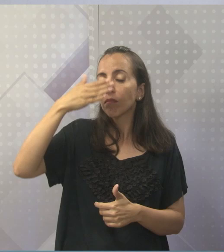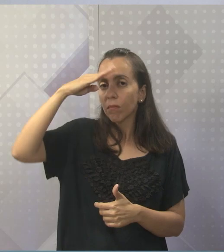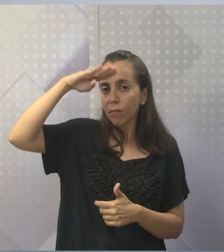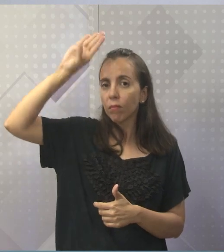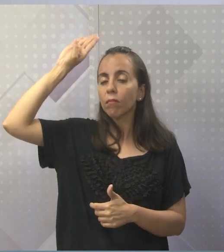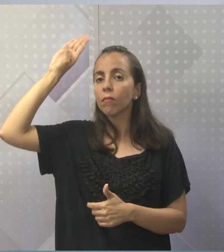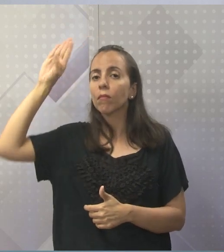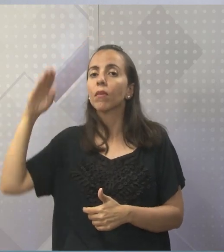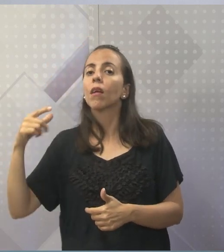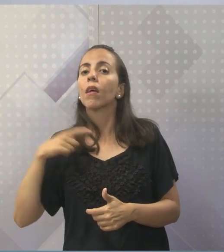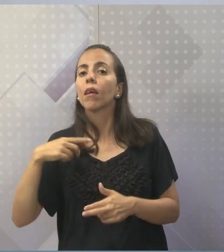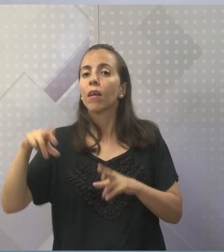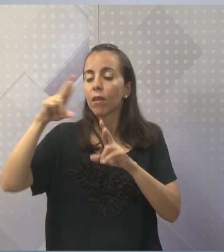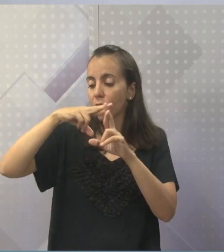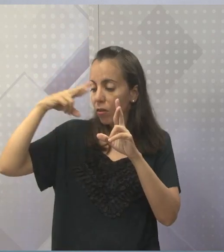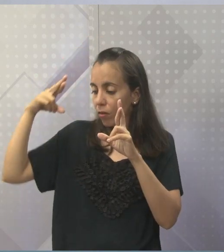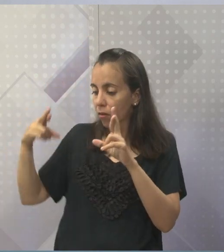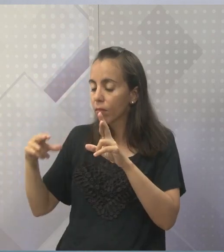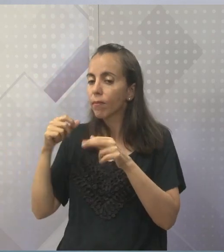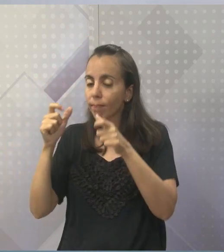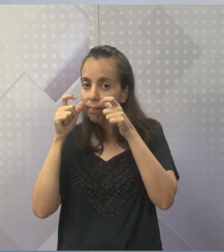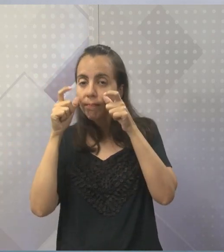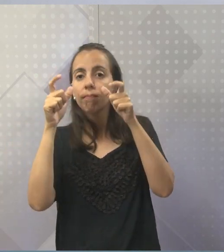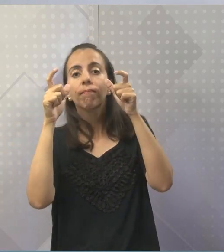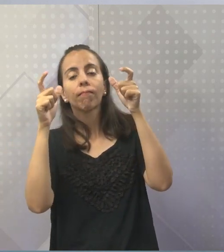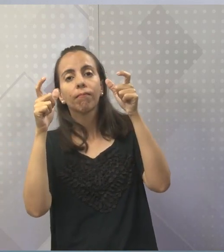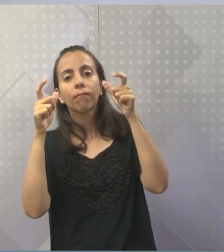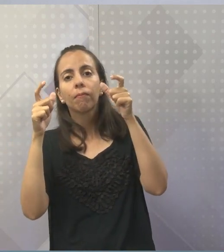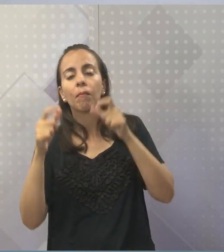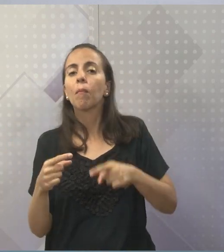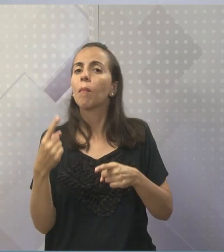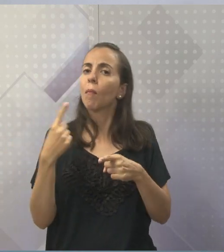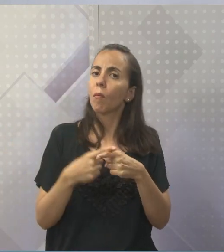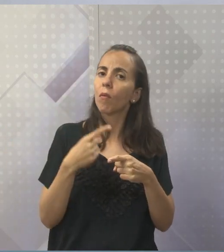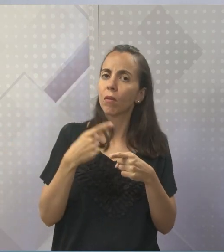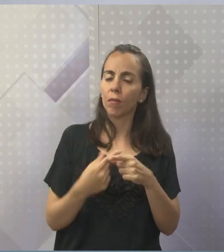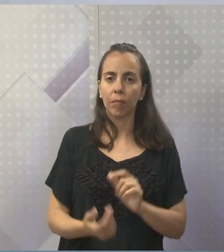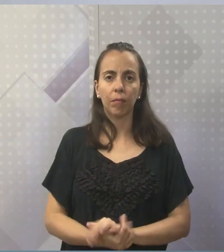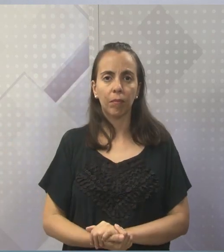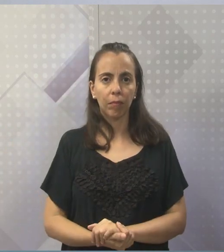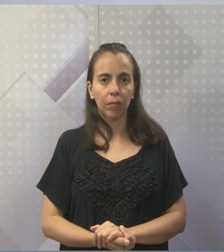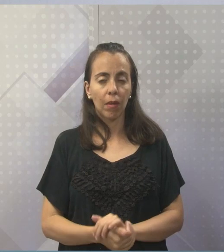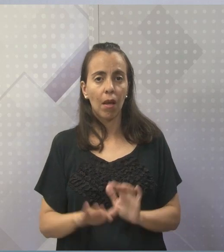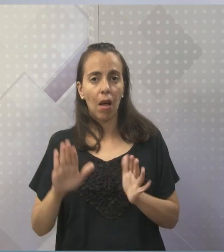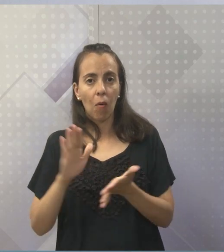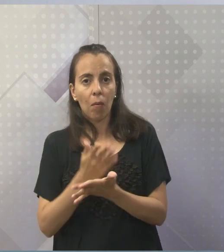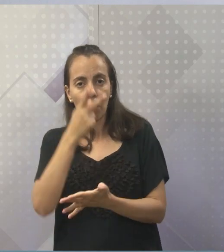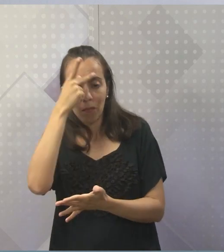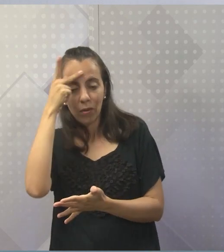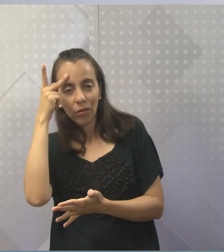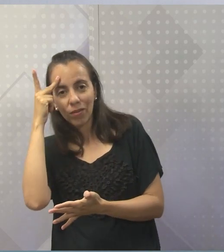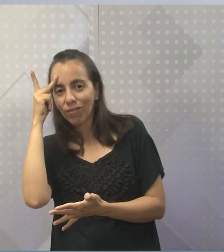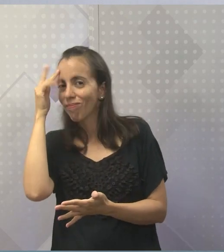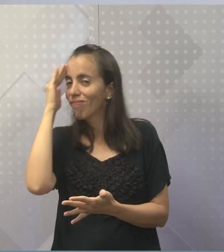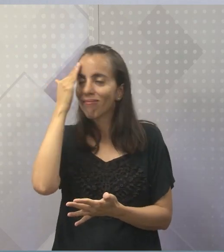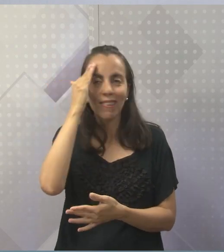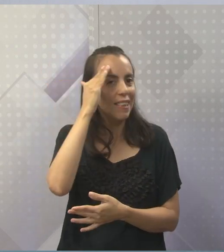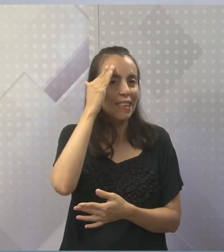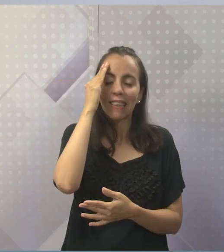pessoal. Essa religião, a gente requer bastante atenção, porque às vezes ela é muito confundida, né?